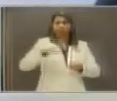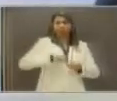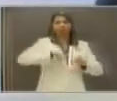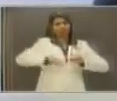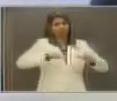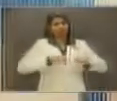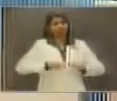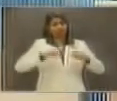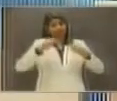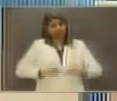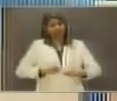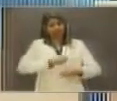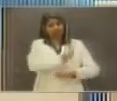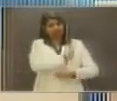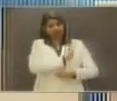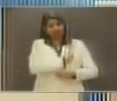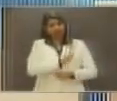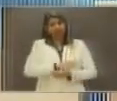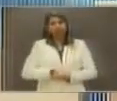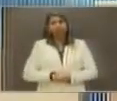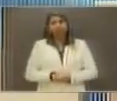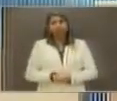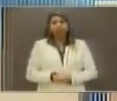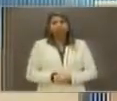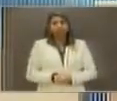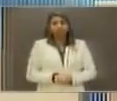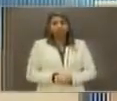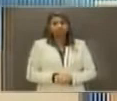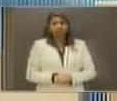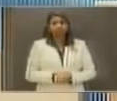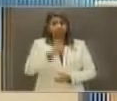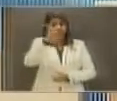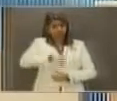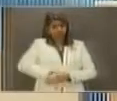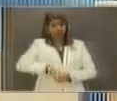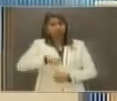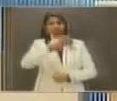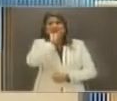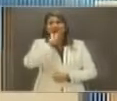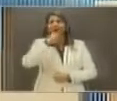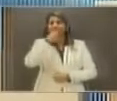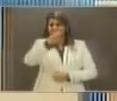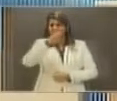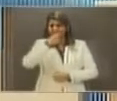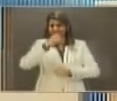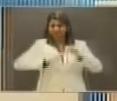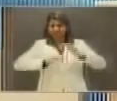vida digna. Ok, vamos sortear mais um jornalista e falar a pergunta.